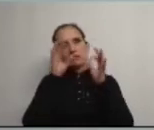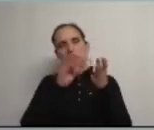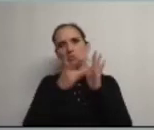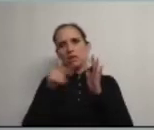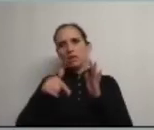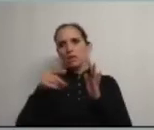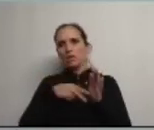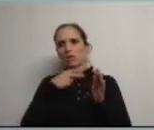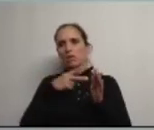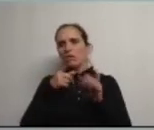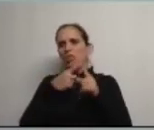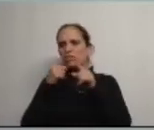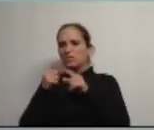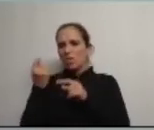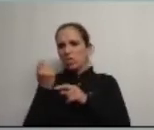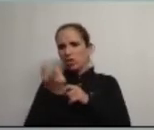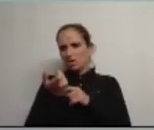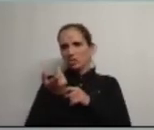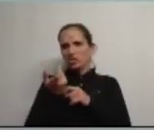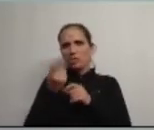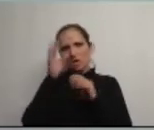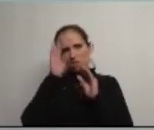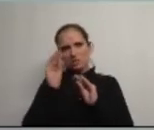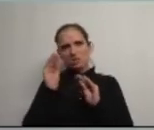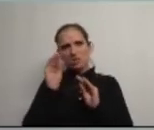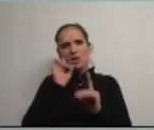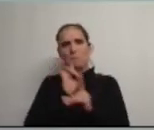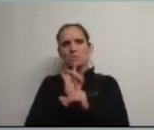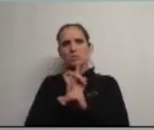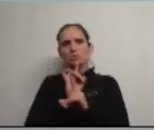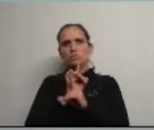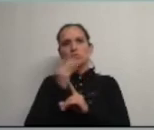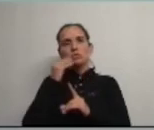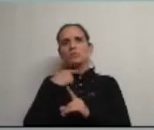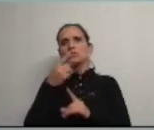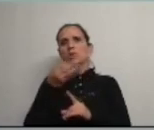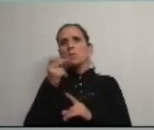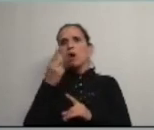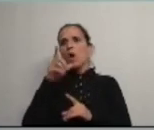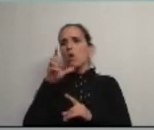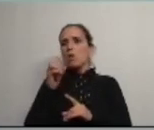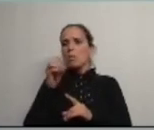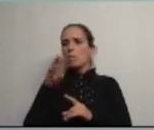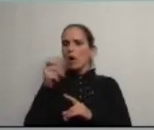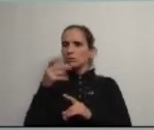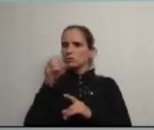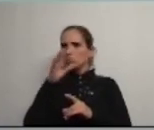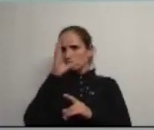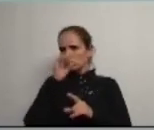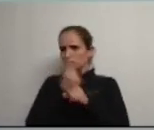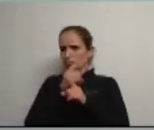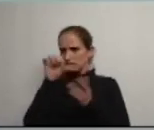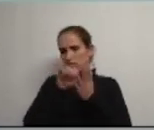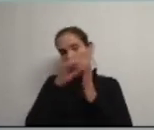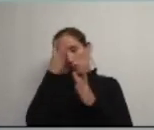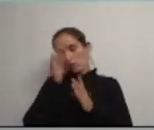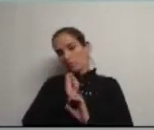a diversidade é muito pequena e portanto o ensino é mesmo como dizia o Paulo Matos e muito bem uma questão de Estado é mesmo uma questão de Estado Central na minha